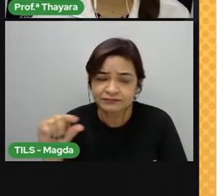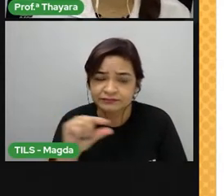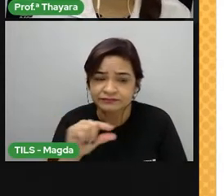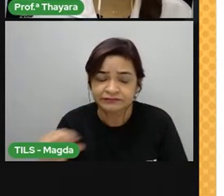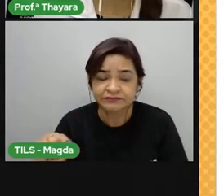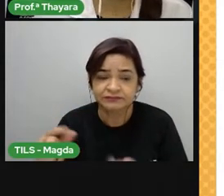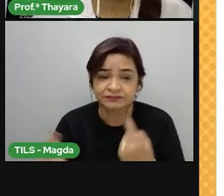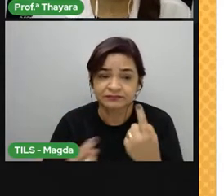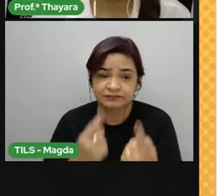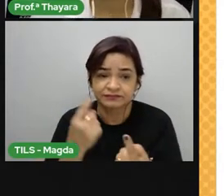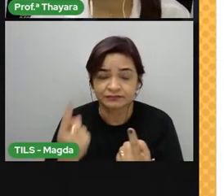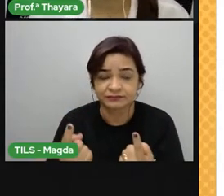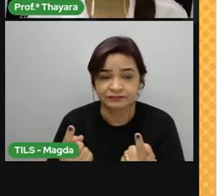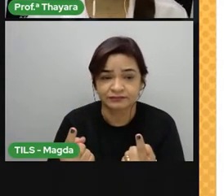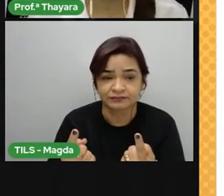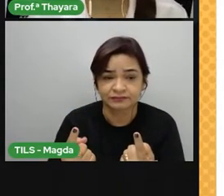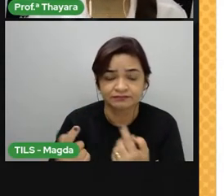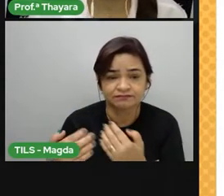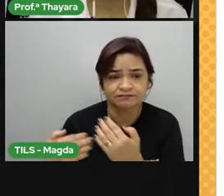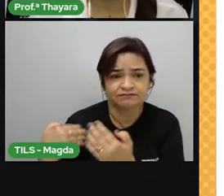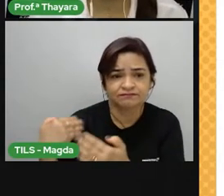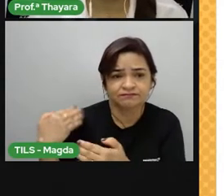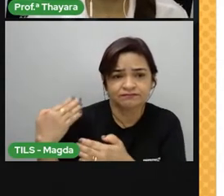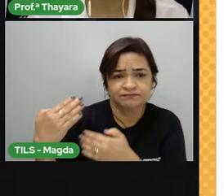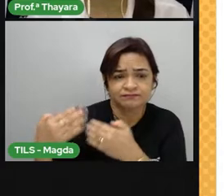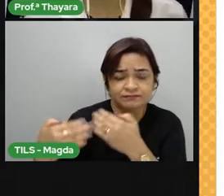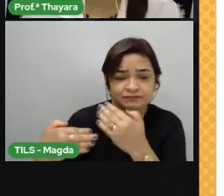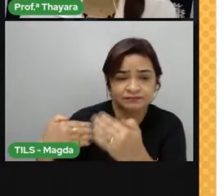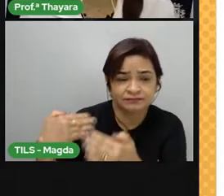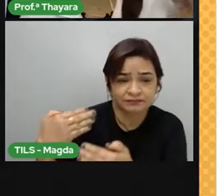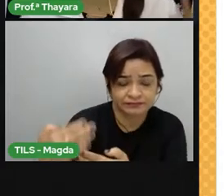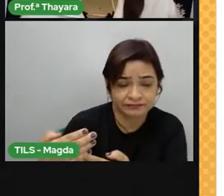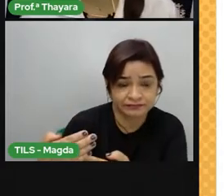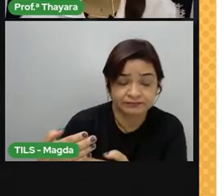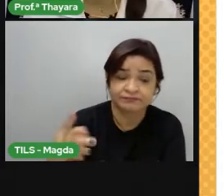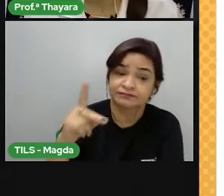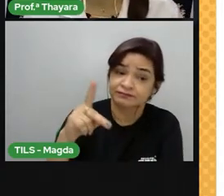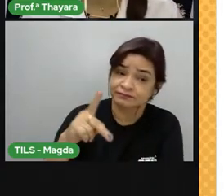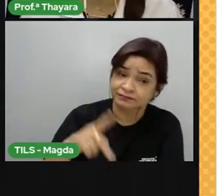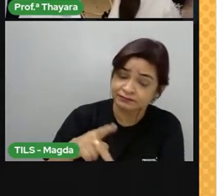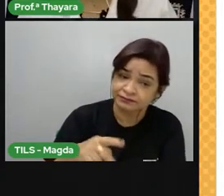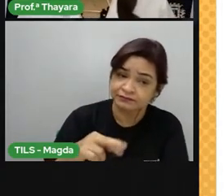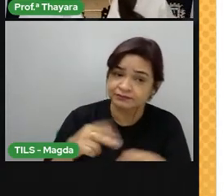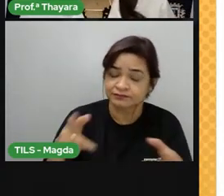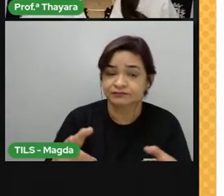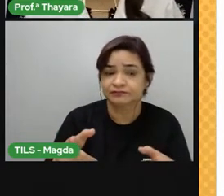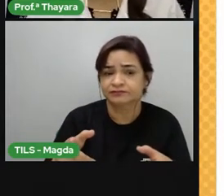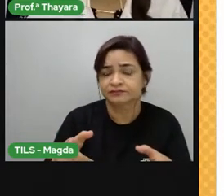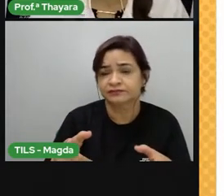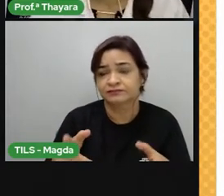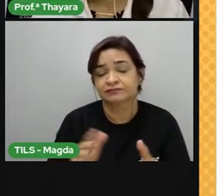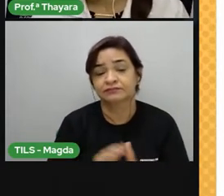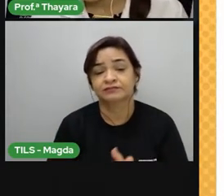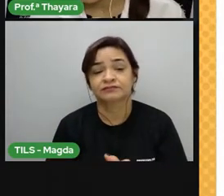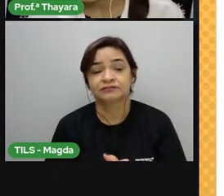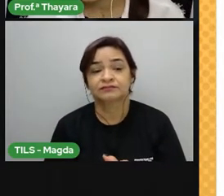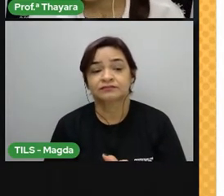Cada uma representa uma época, um sedimento diferente, uma rocha diferente que foi fragmentada, né? Numa época diferente.